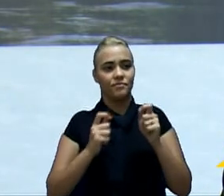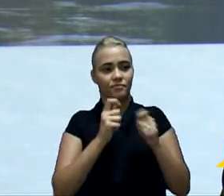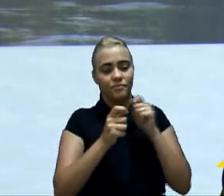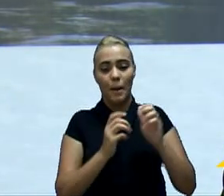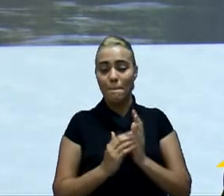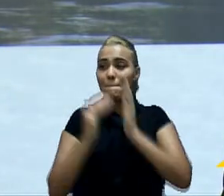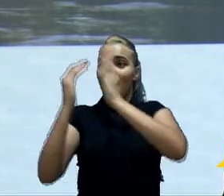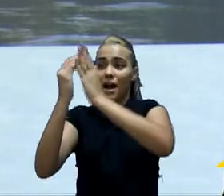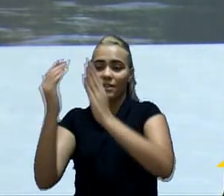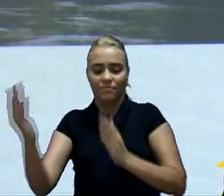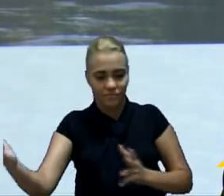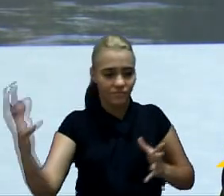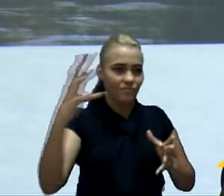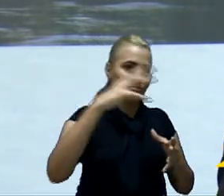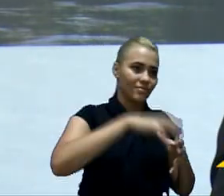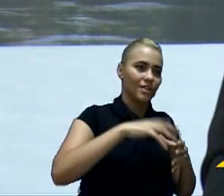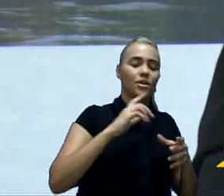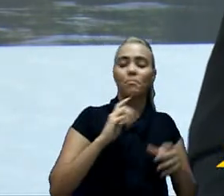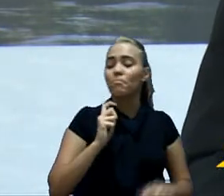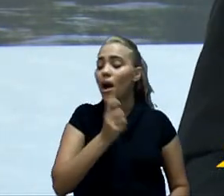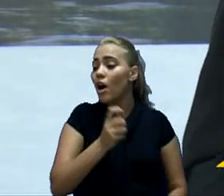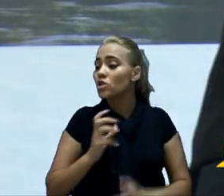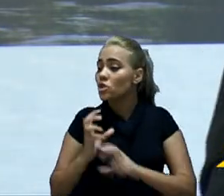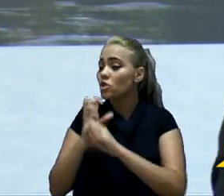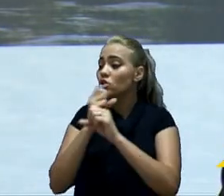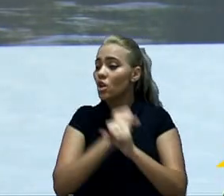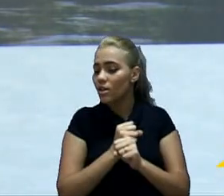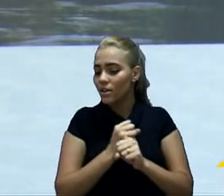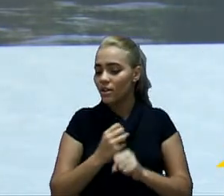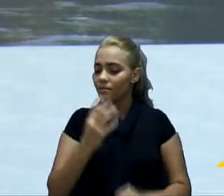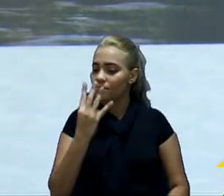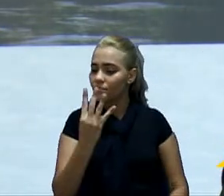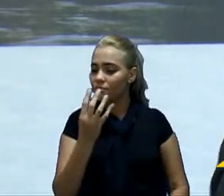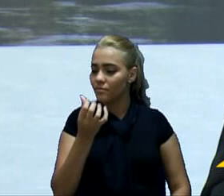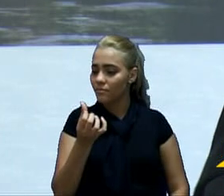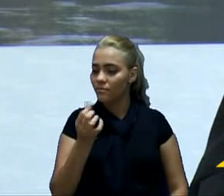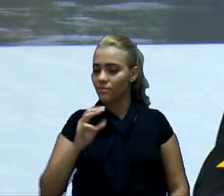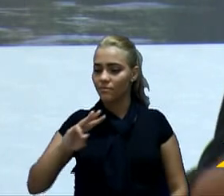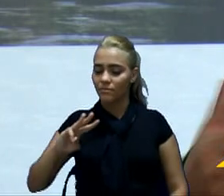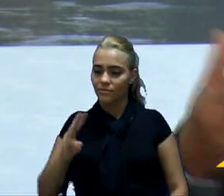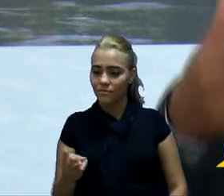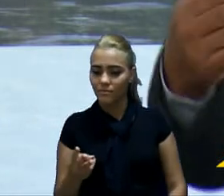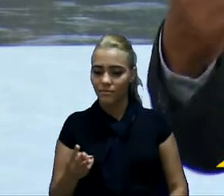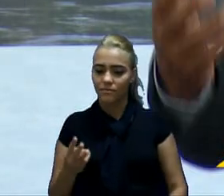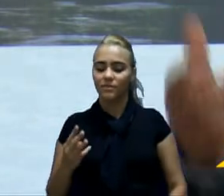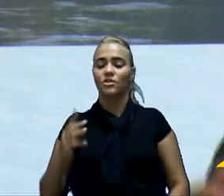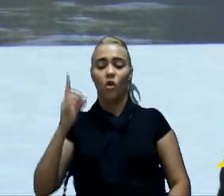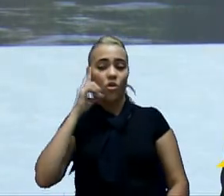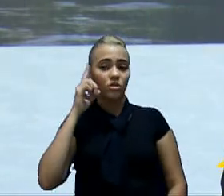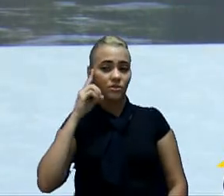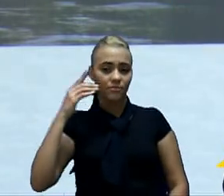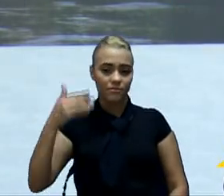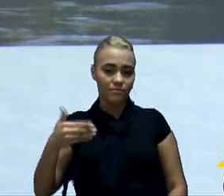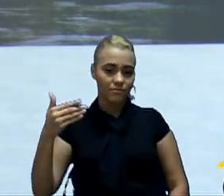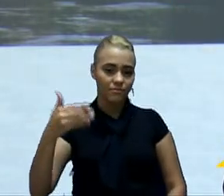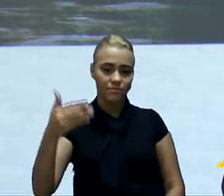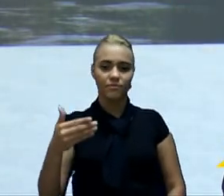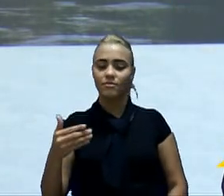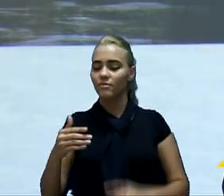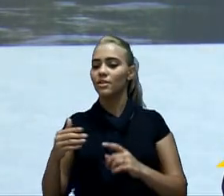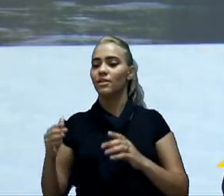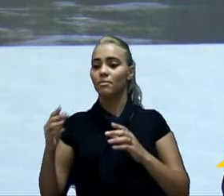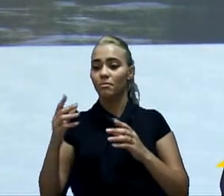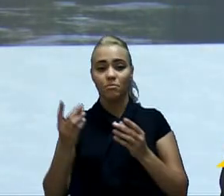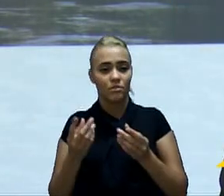Então, nós já pagamos alguma coisa da ordem de 46 milhões e a cada dia, por incrível que pareça, ainda